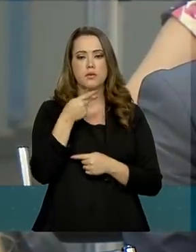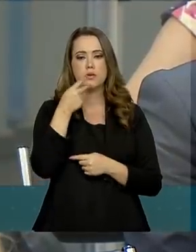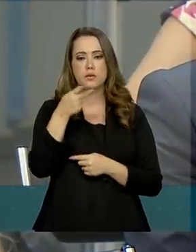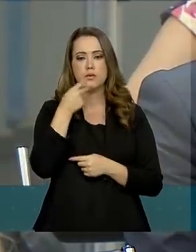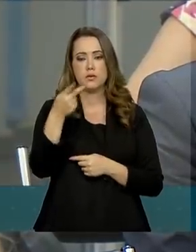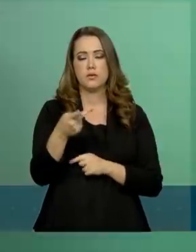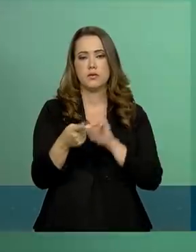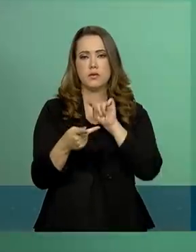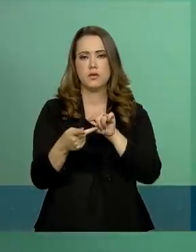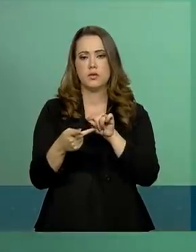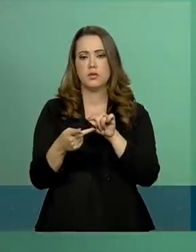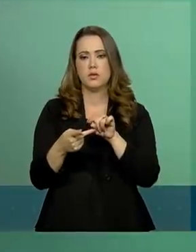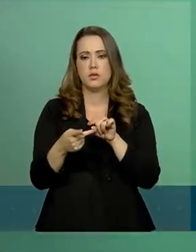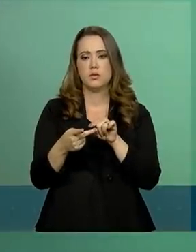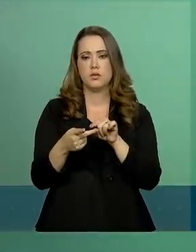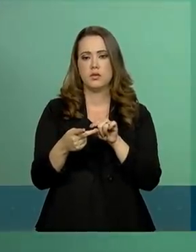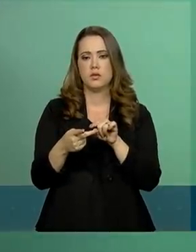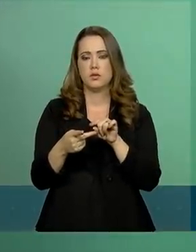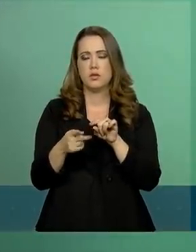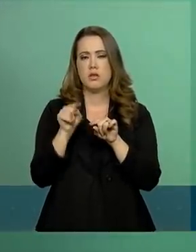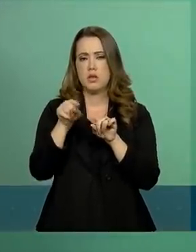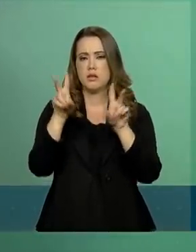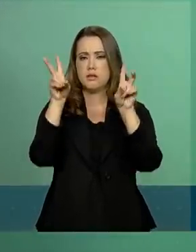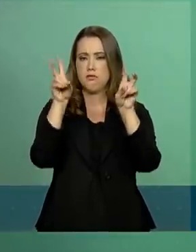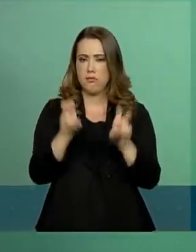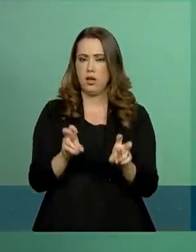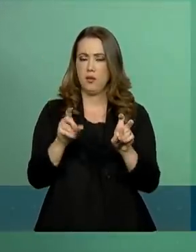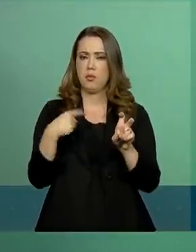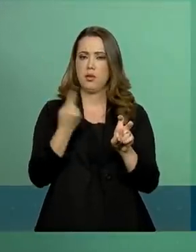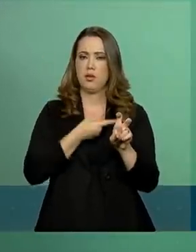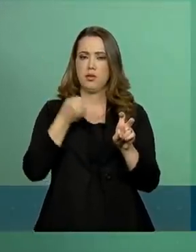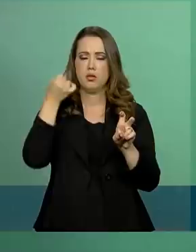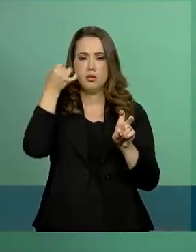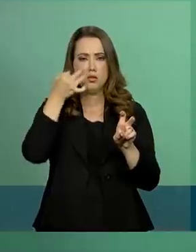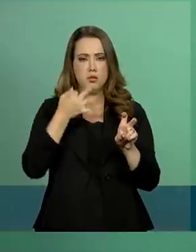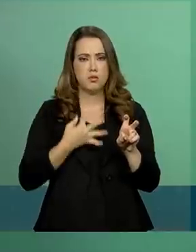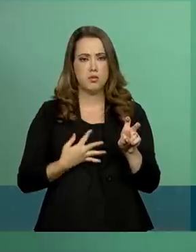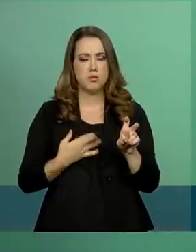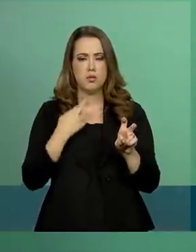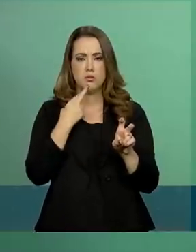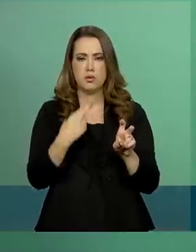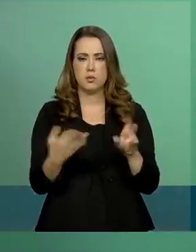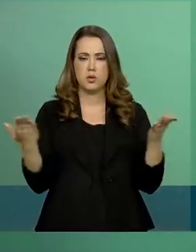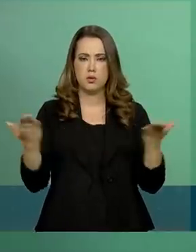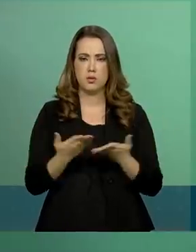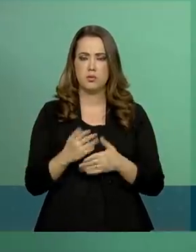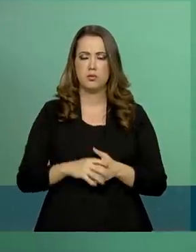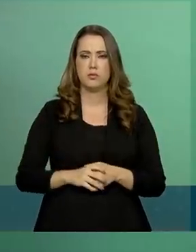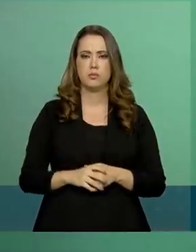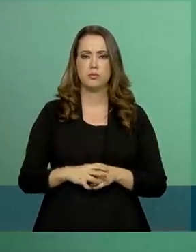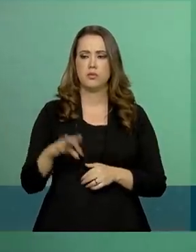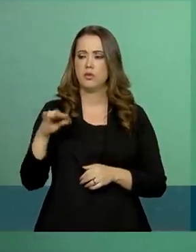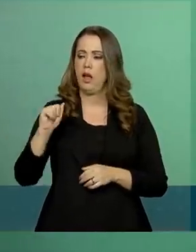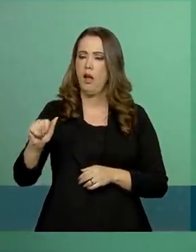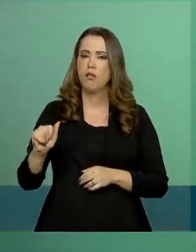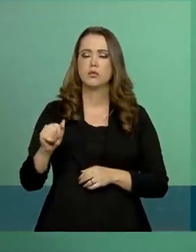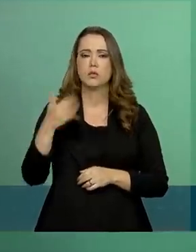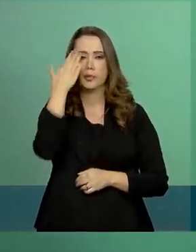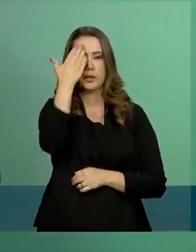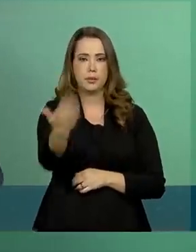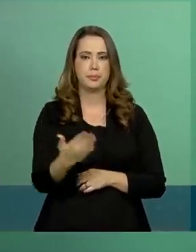do... Paulo, é sobre este tema do discurso que eu estou a te responder. Tá. Obrigada.